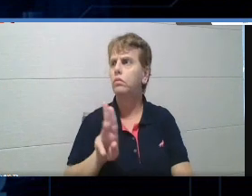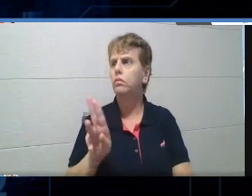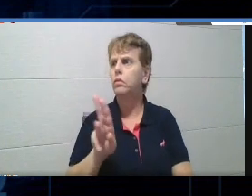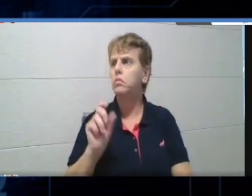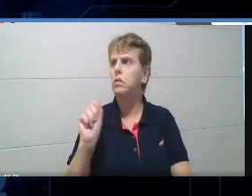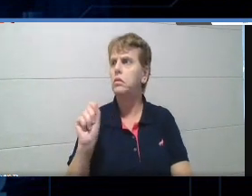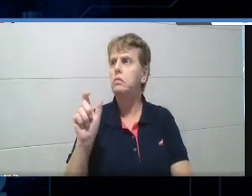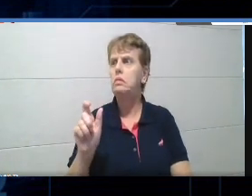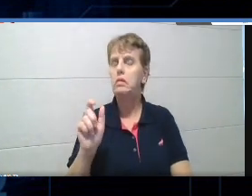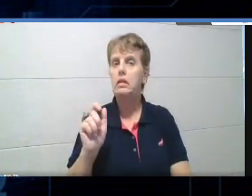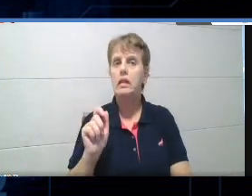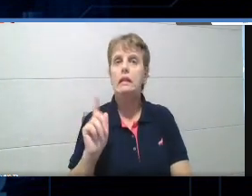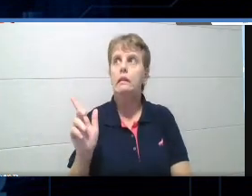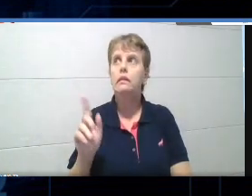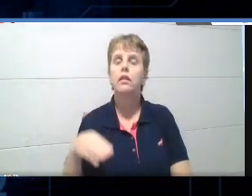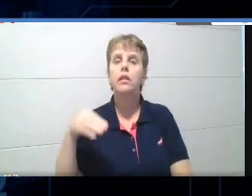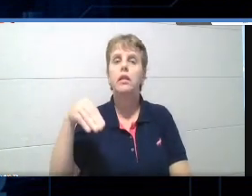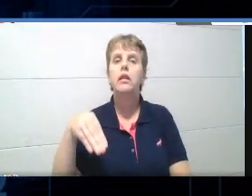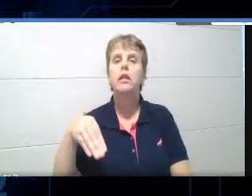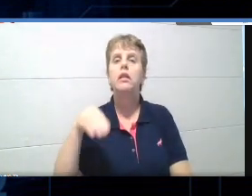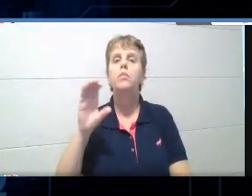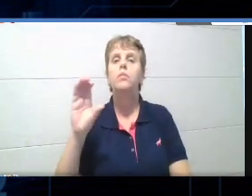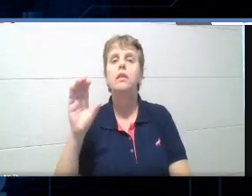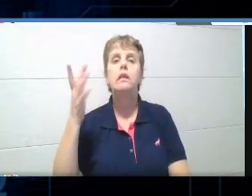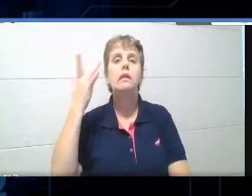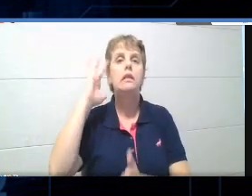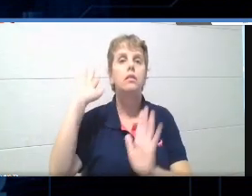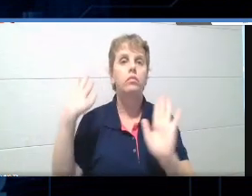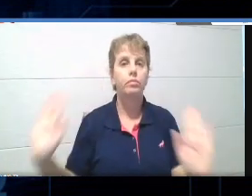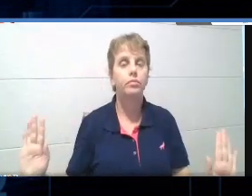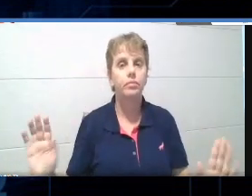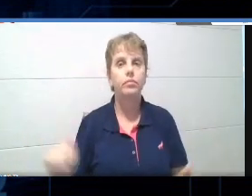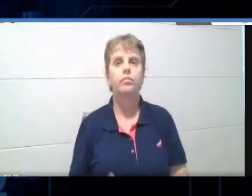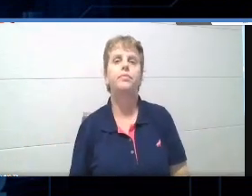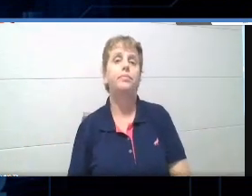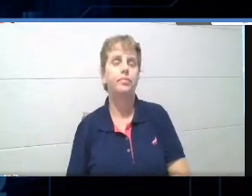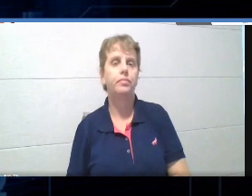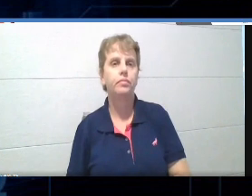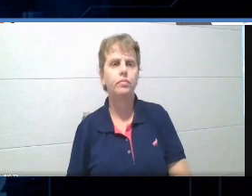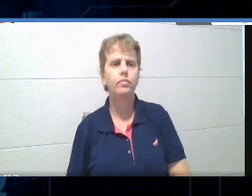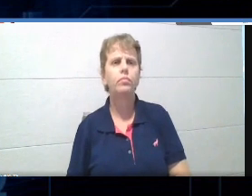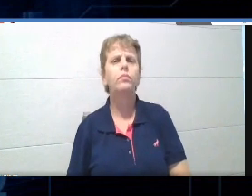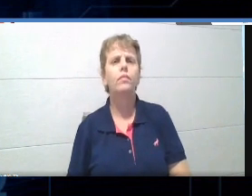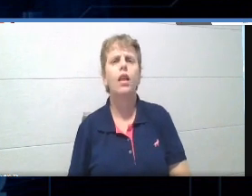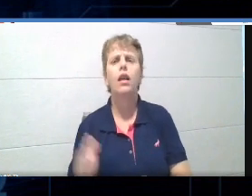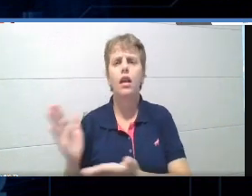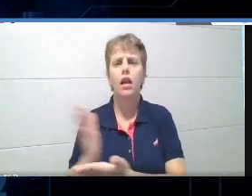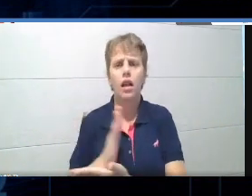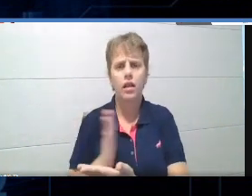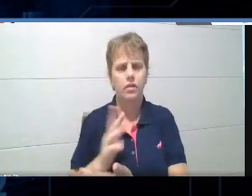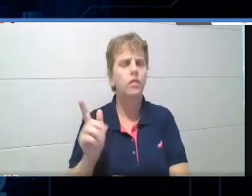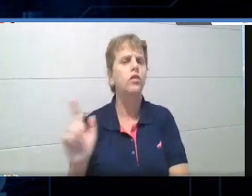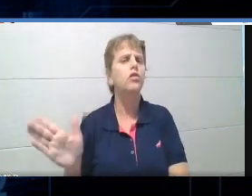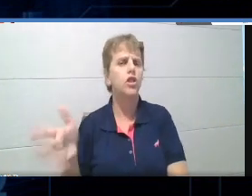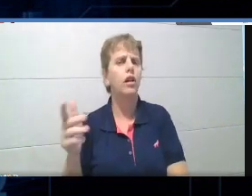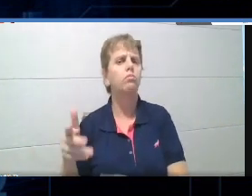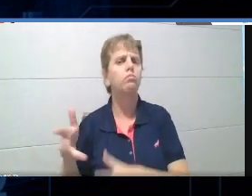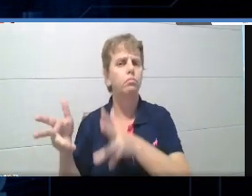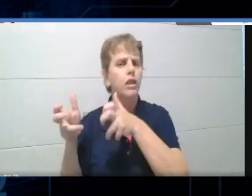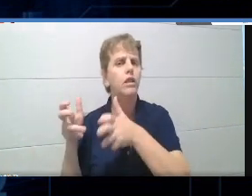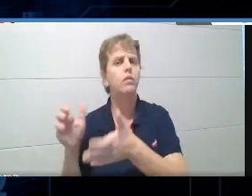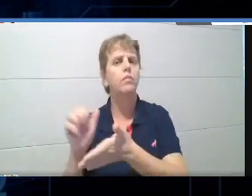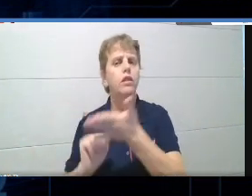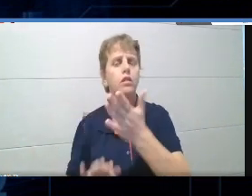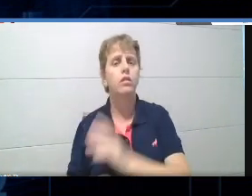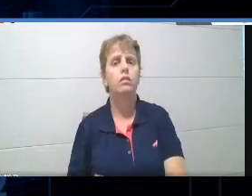mas é contextualizar, então, quantas vezes, né, os alunos veem assim, que eu já vi atividades, por exemplo, que os alunos falam